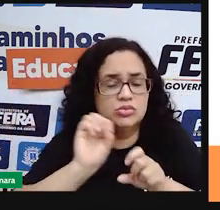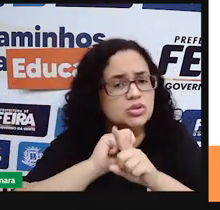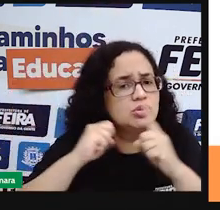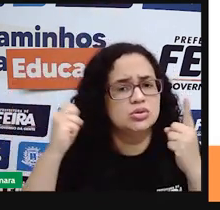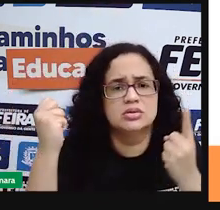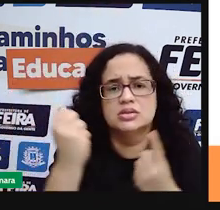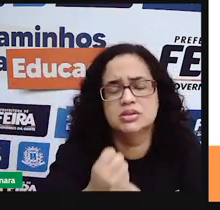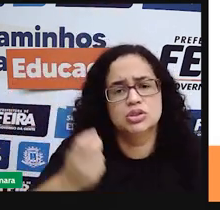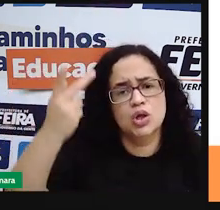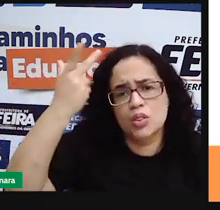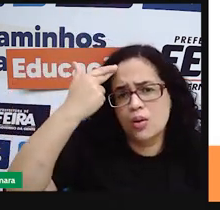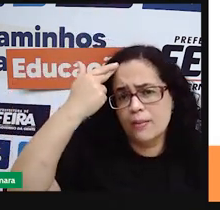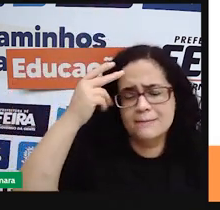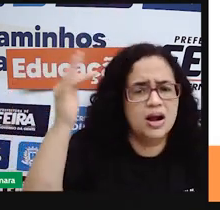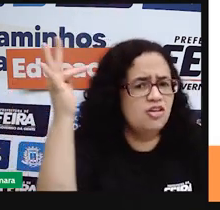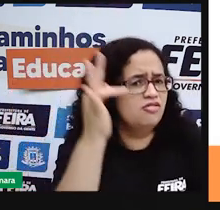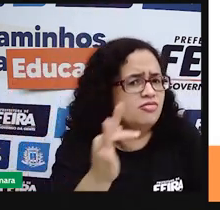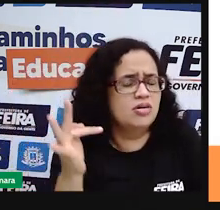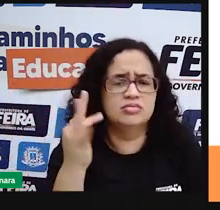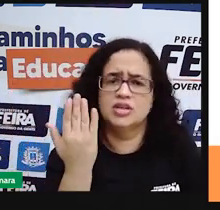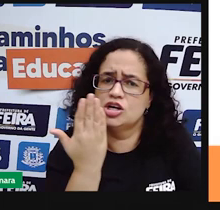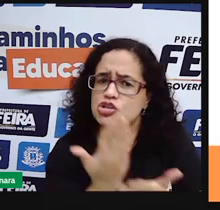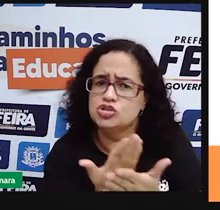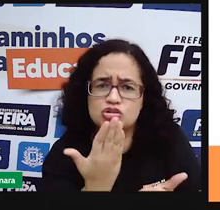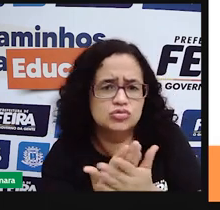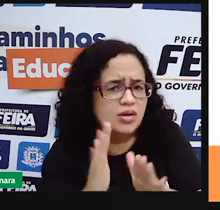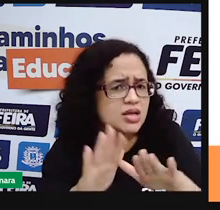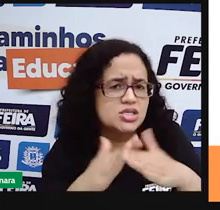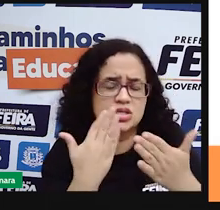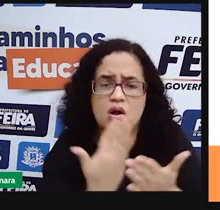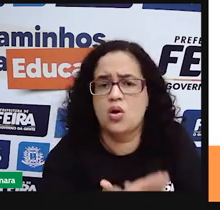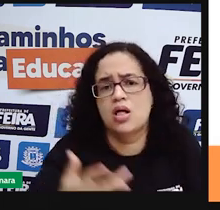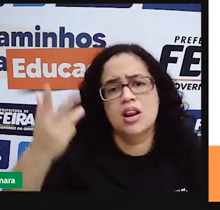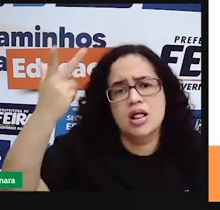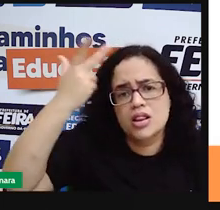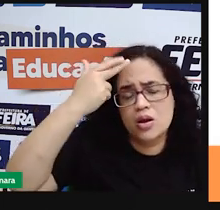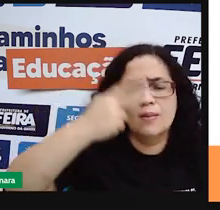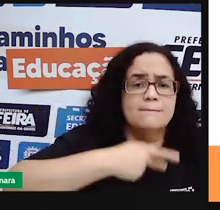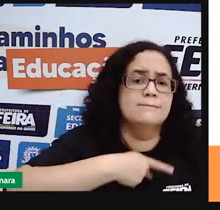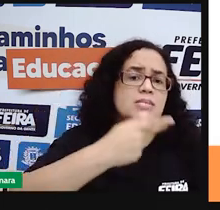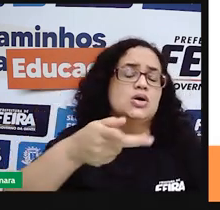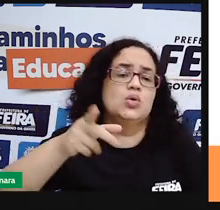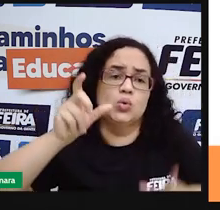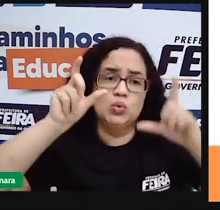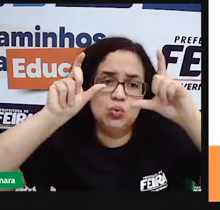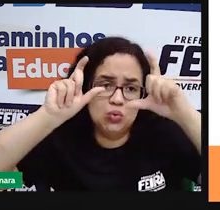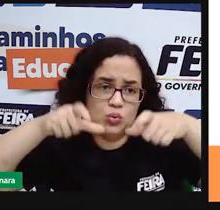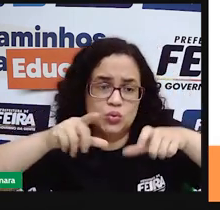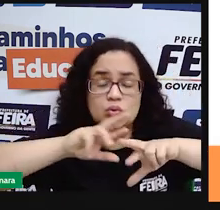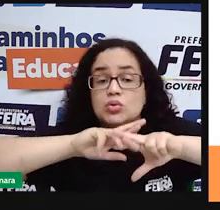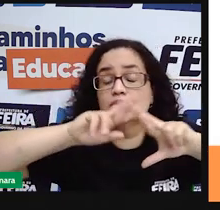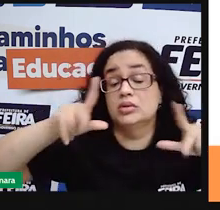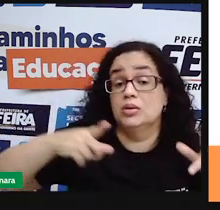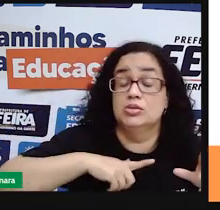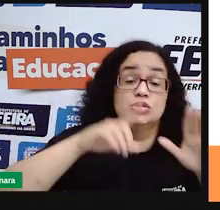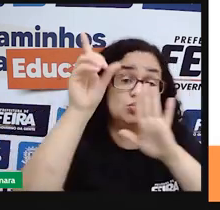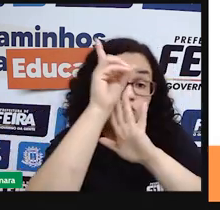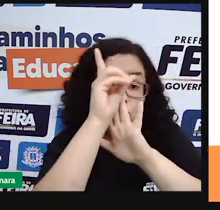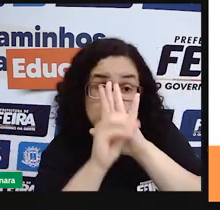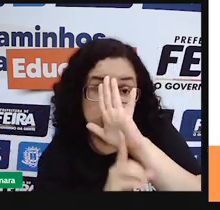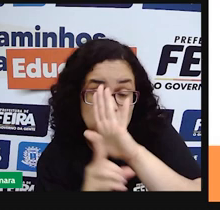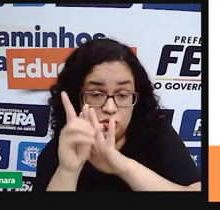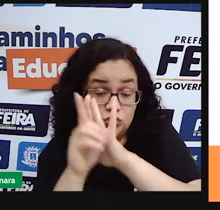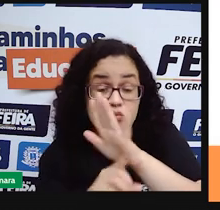faculdade, indo para as escolas, e frequentando os mesmos lugares, porque eles têm os mesmos direitos de lugar,